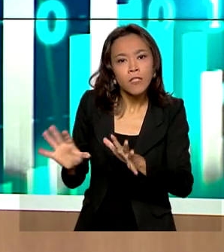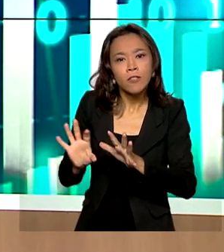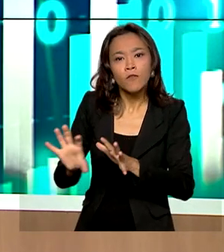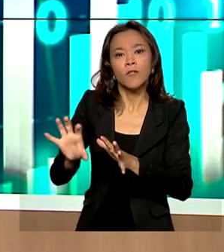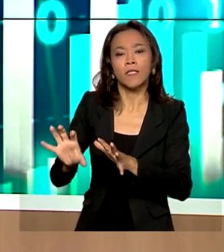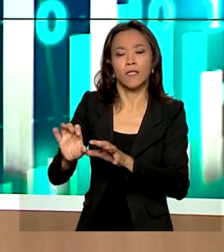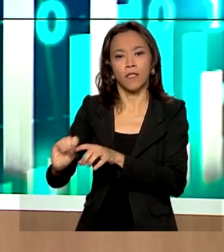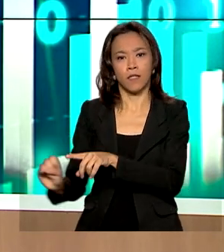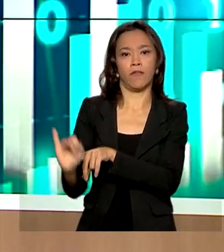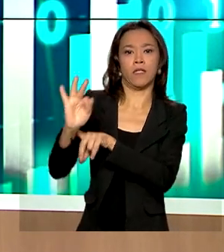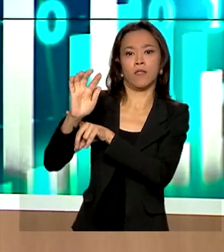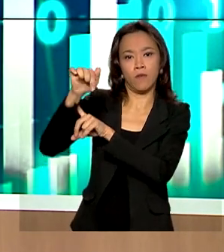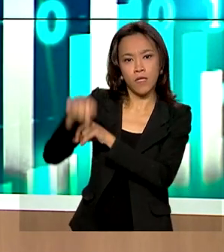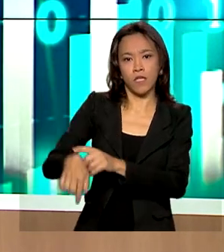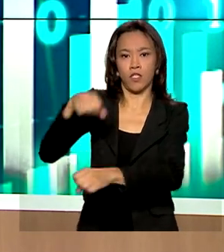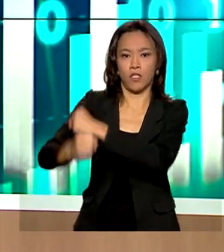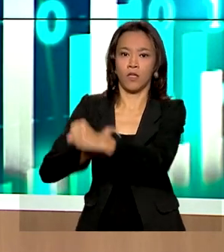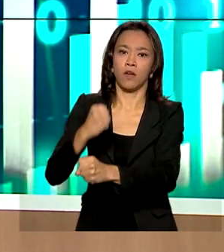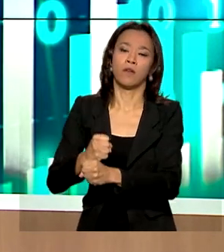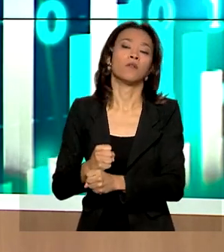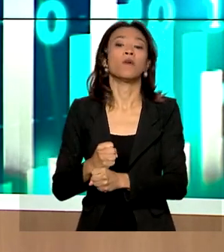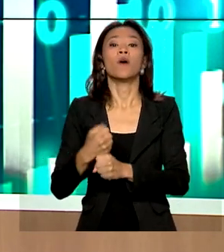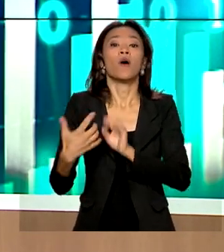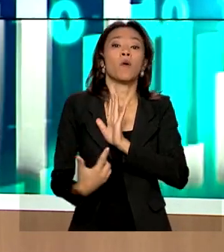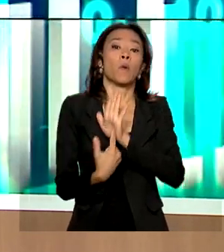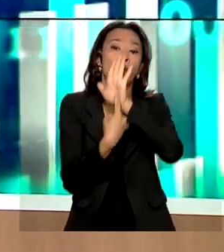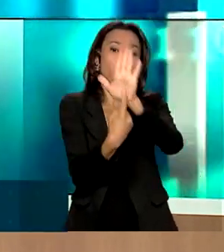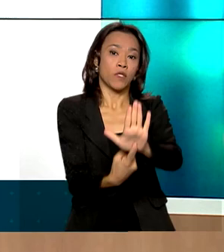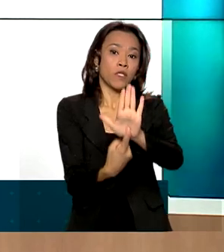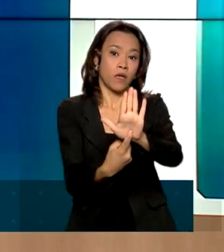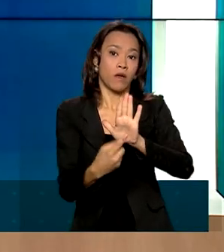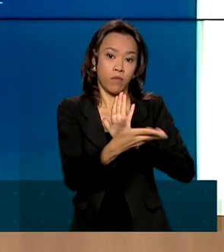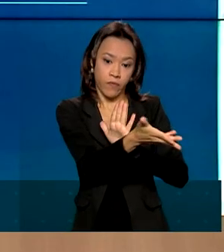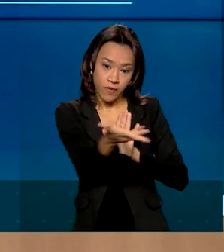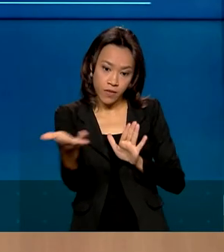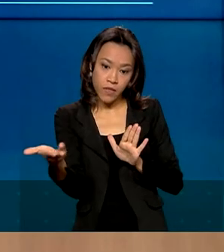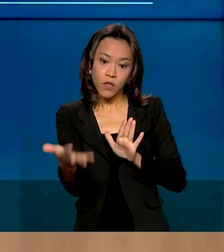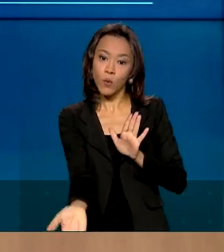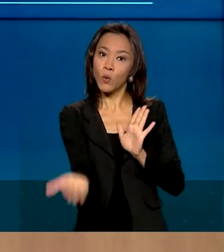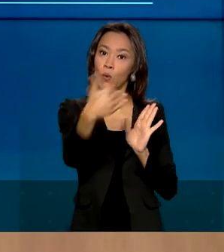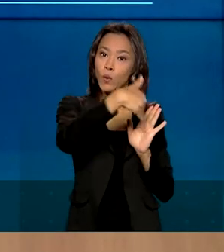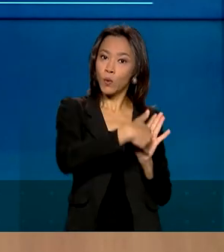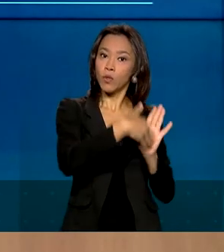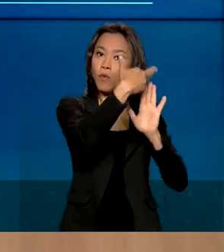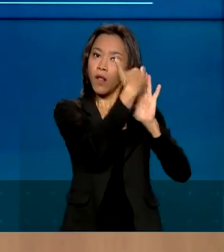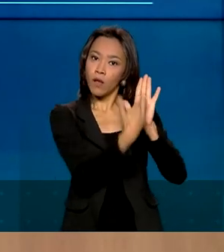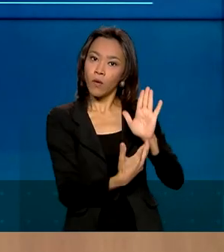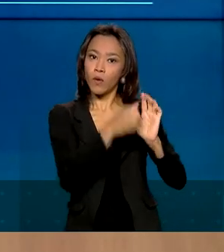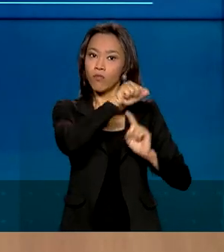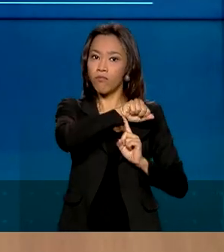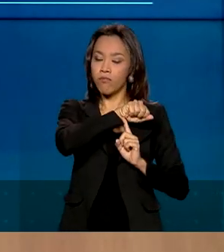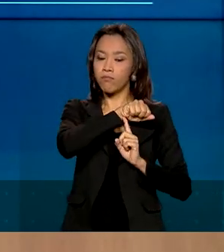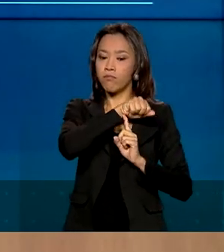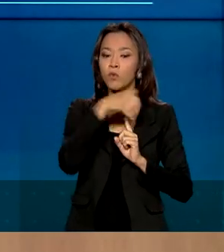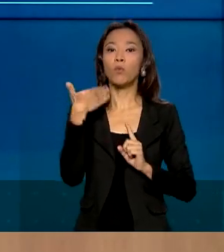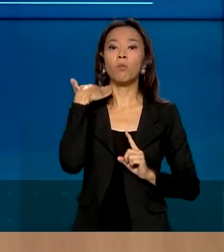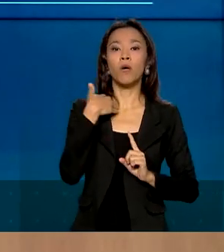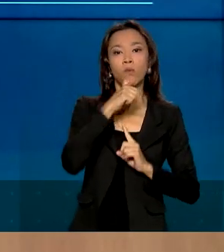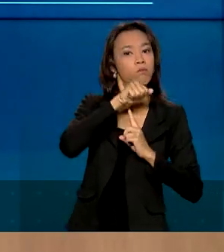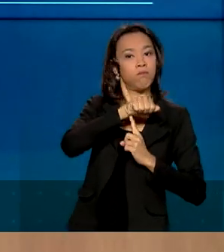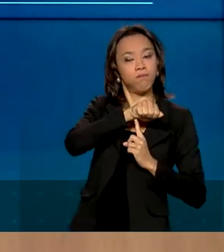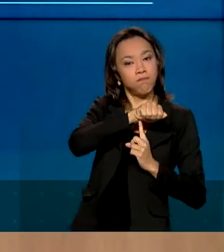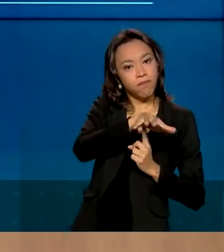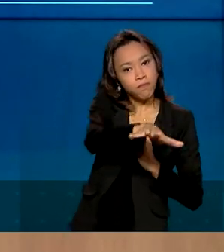ano de 2021. Trouxemos para compartilhar com você, telespectador, o último boletim FOX do Banco Central, que, como